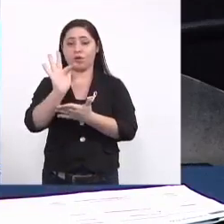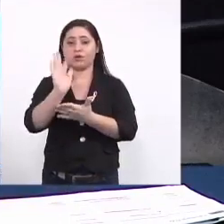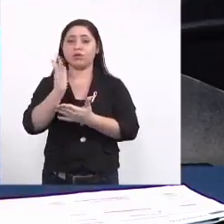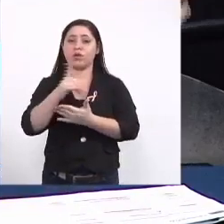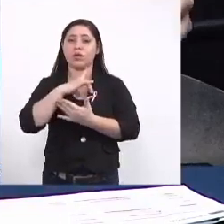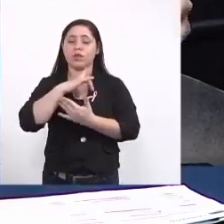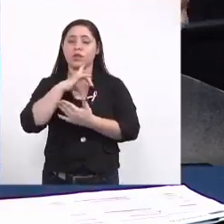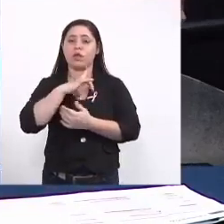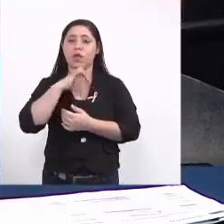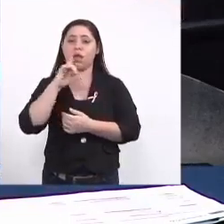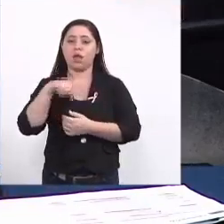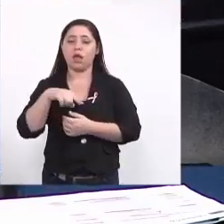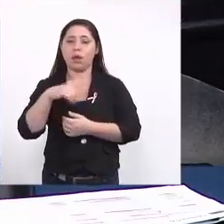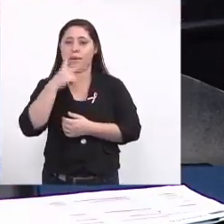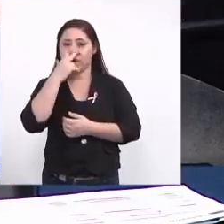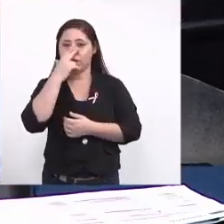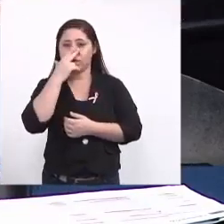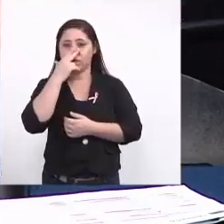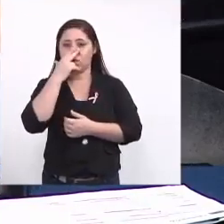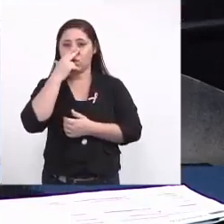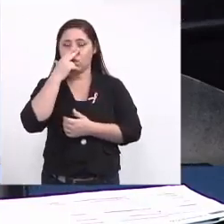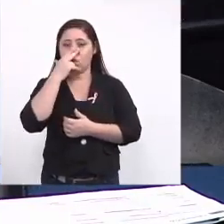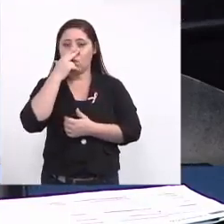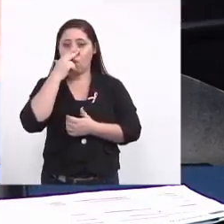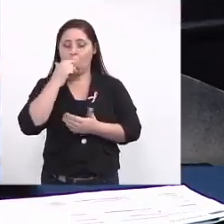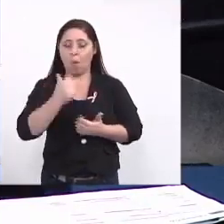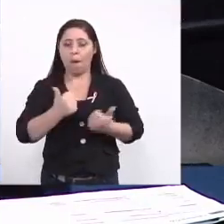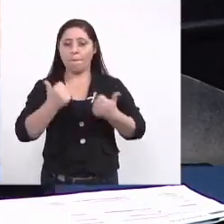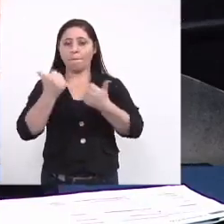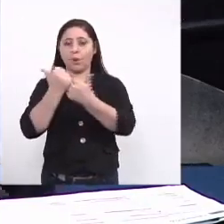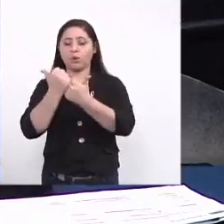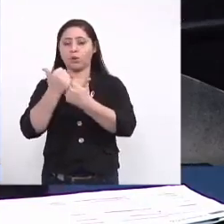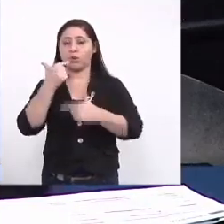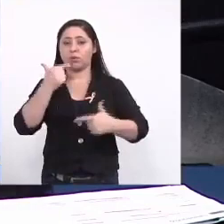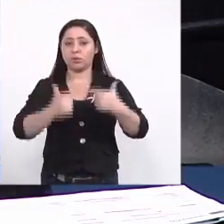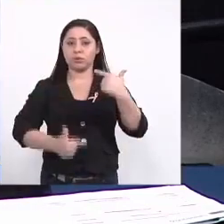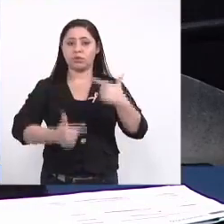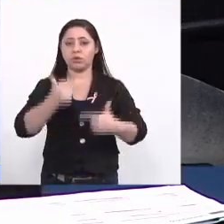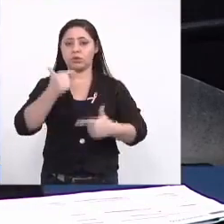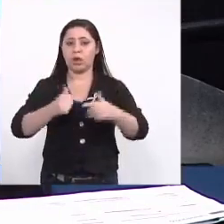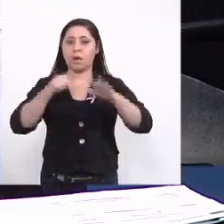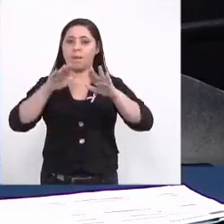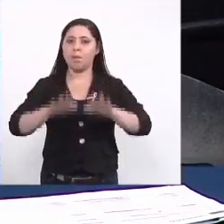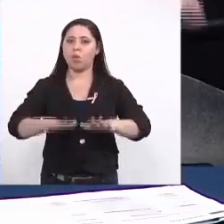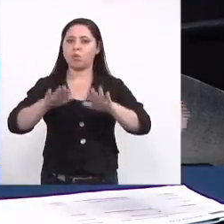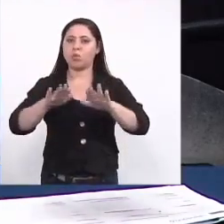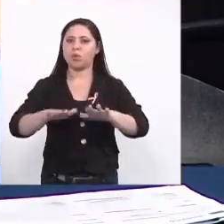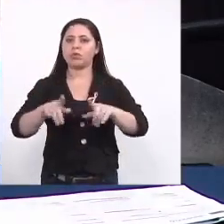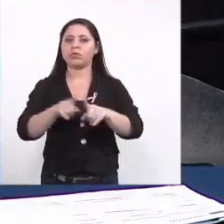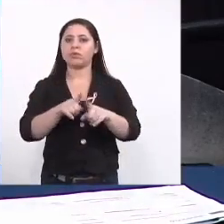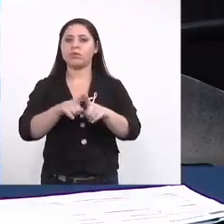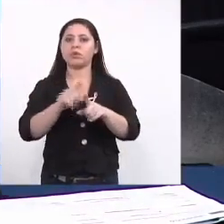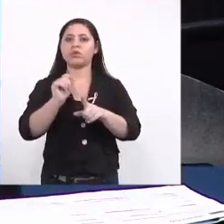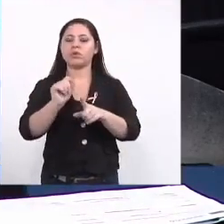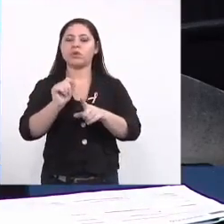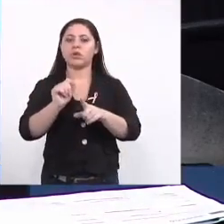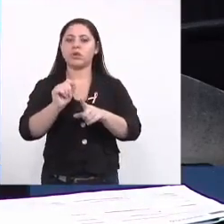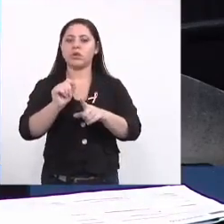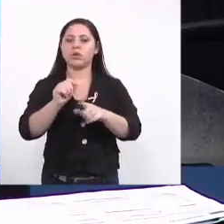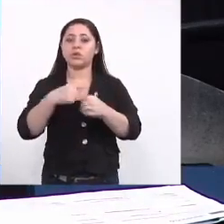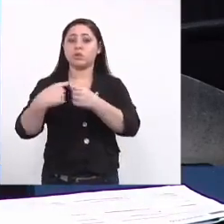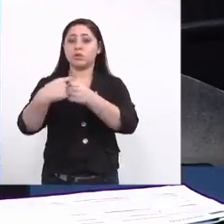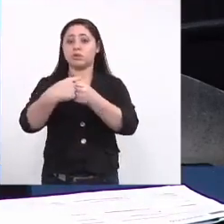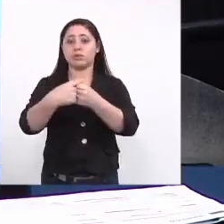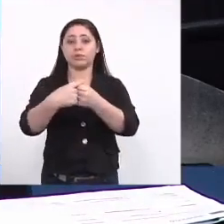já tem um braço político e de mobilização nos